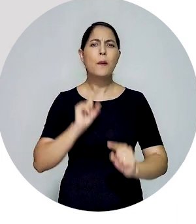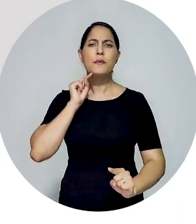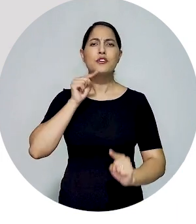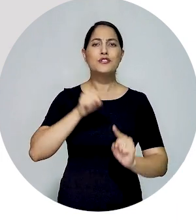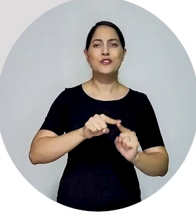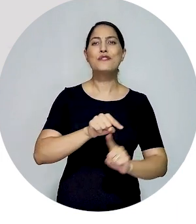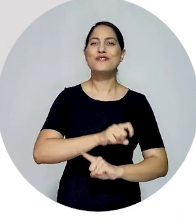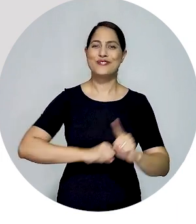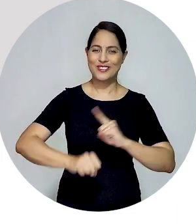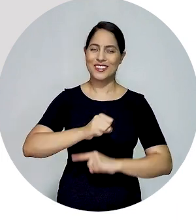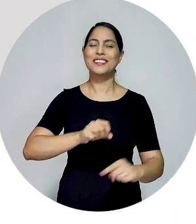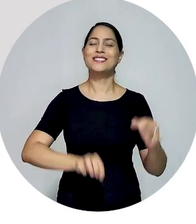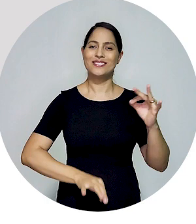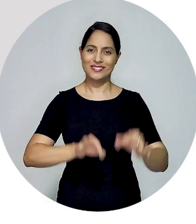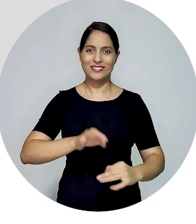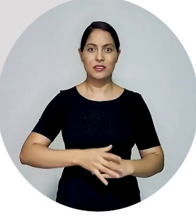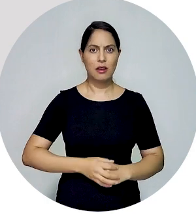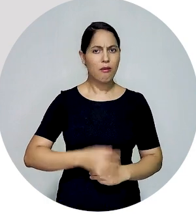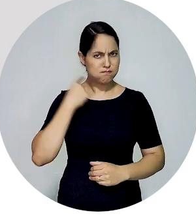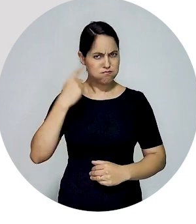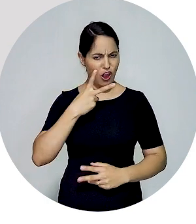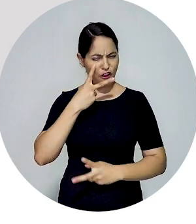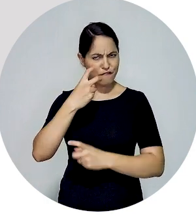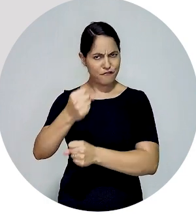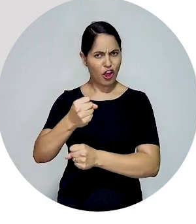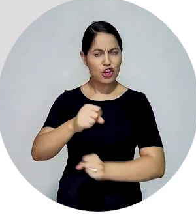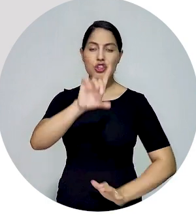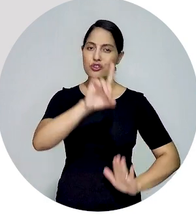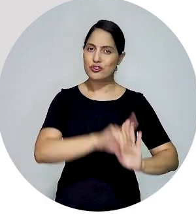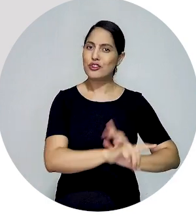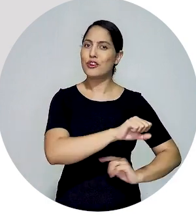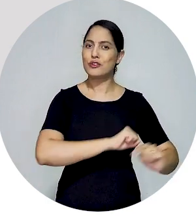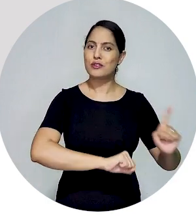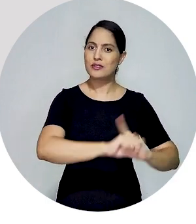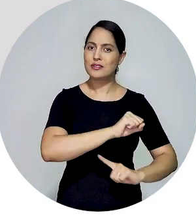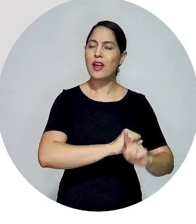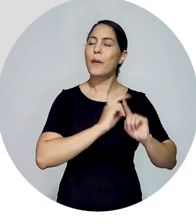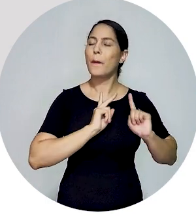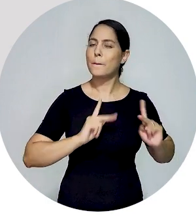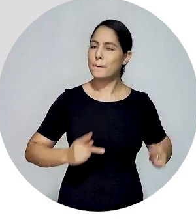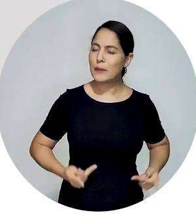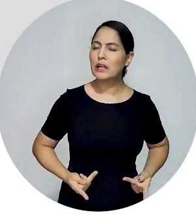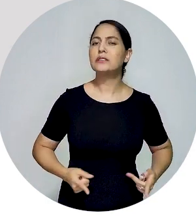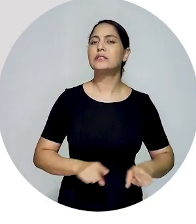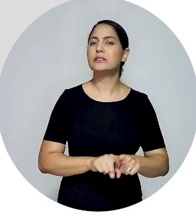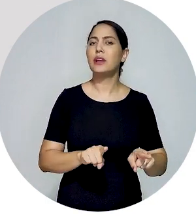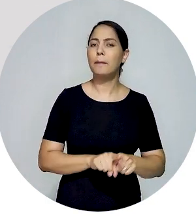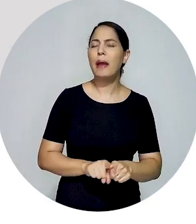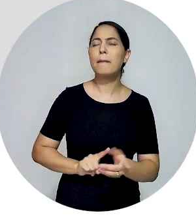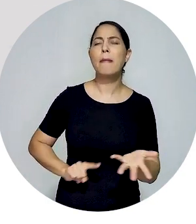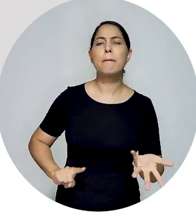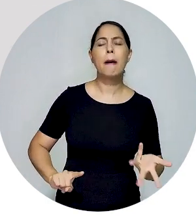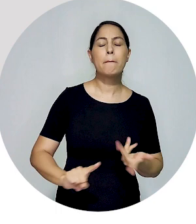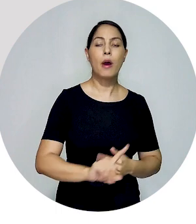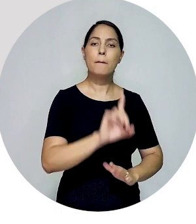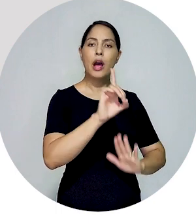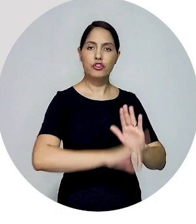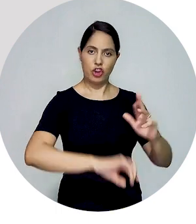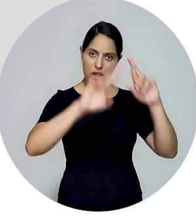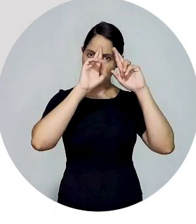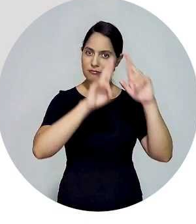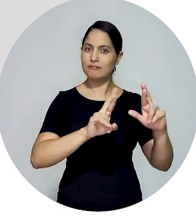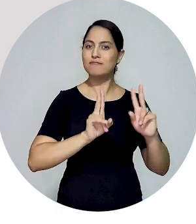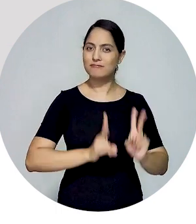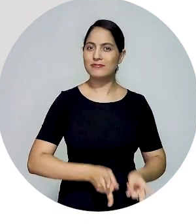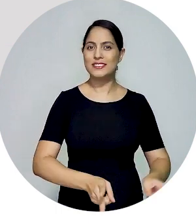e importância no contexto jurídico e social. Com uma advocacia forte, os direitos sociais e humanos, assim como todas as